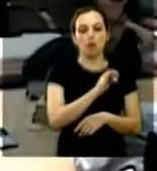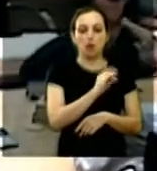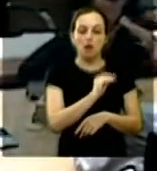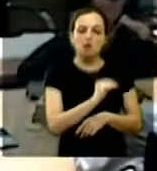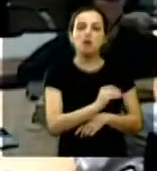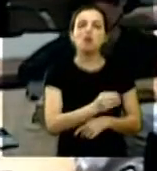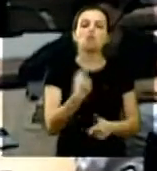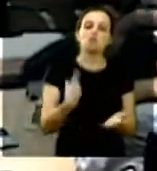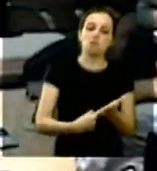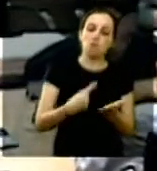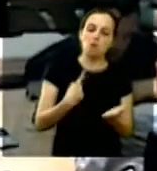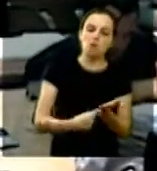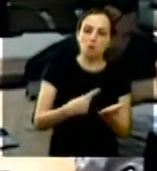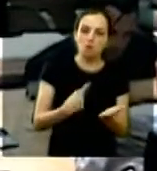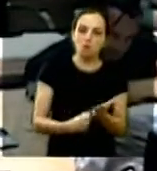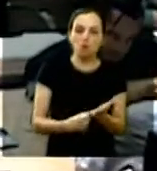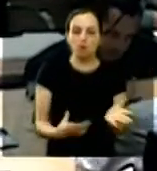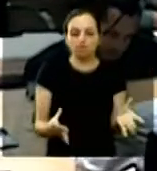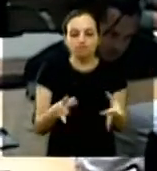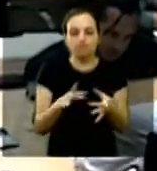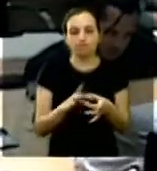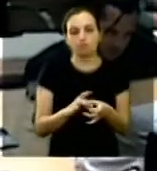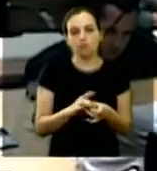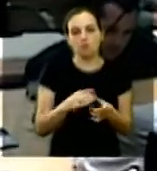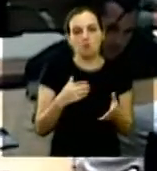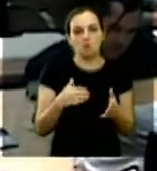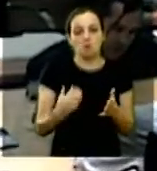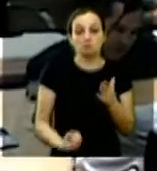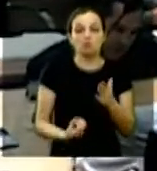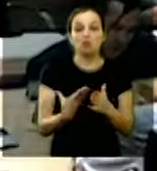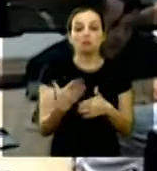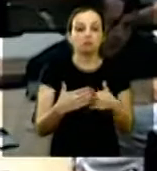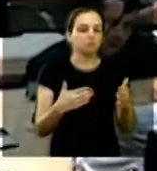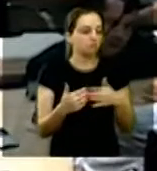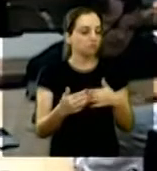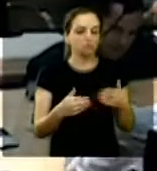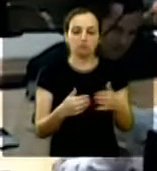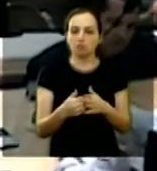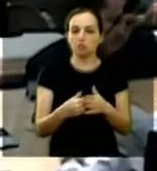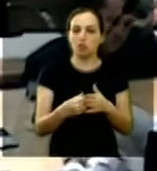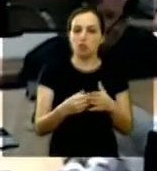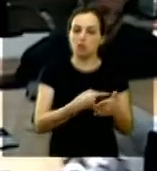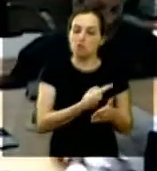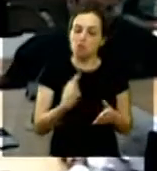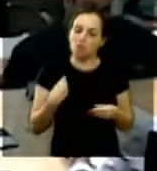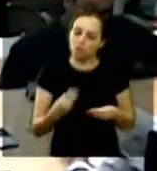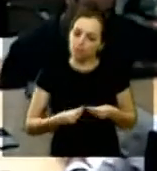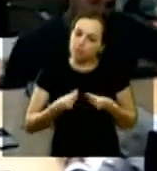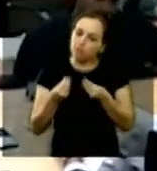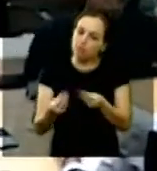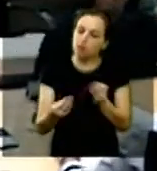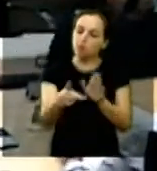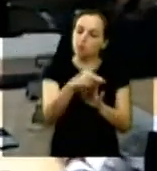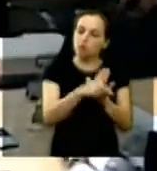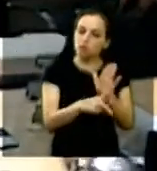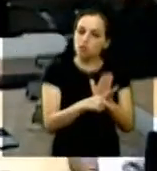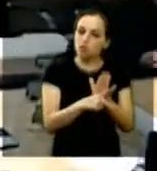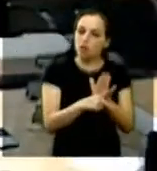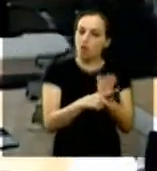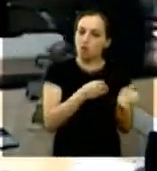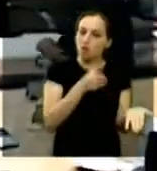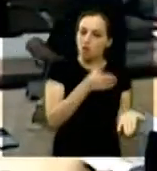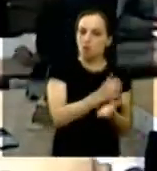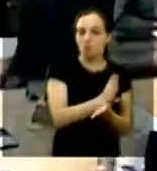eu não sei na verdade o que acontece nós apresentamos um projeto nessa casa de leis o projeto é aprovado isso estou me